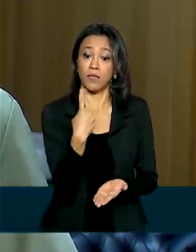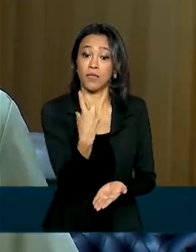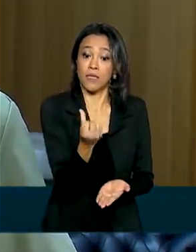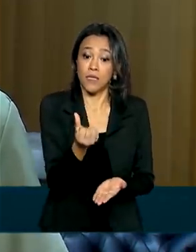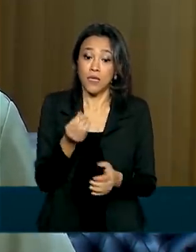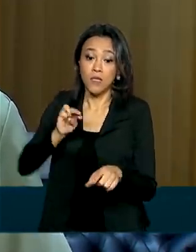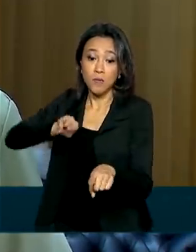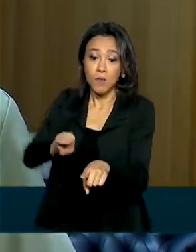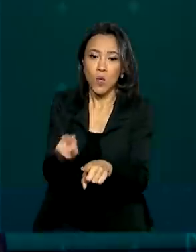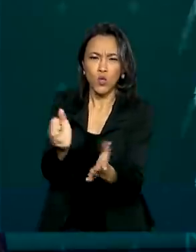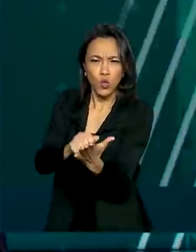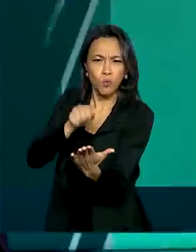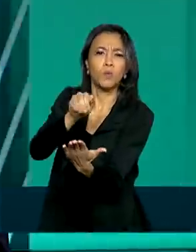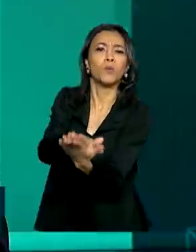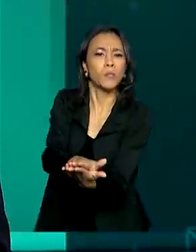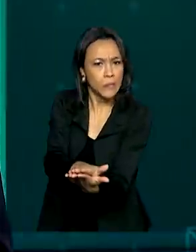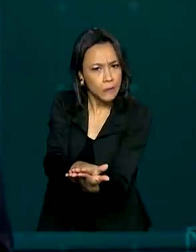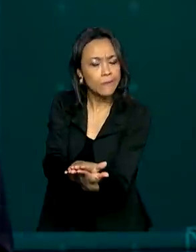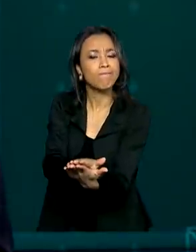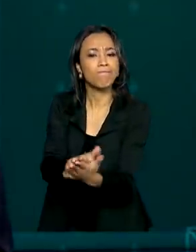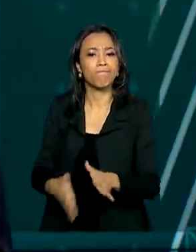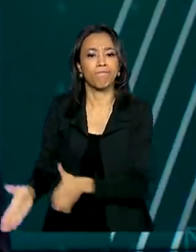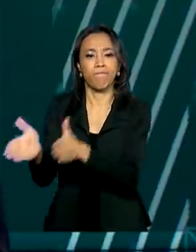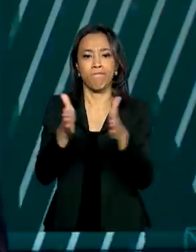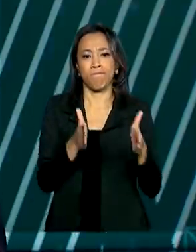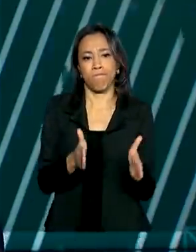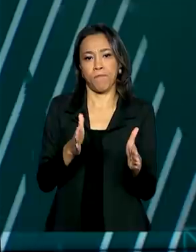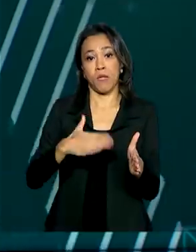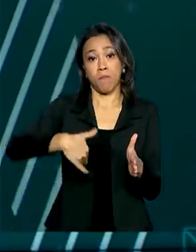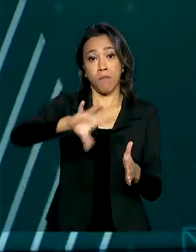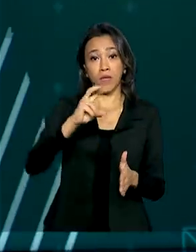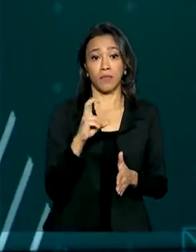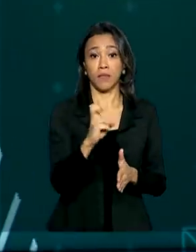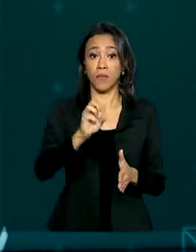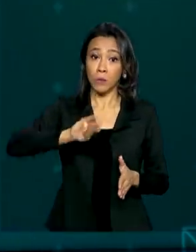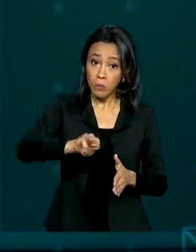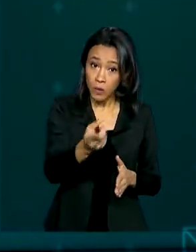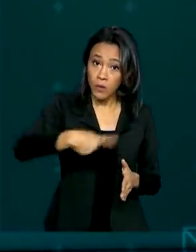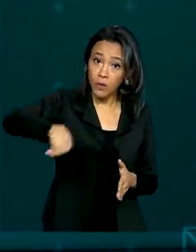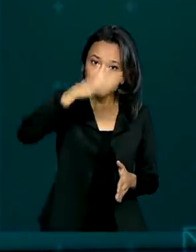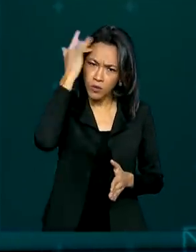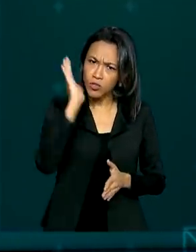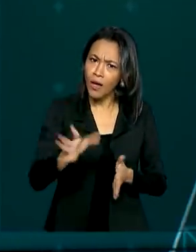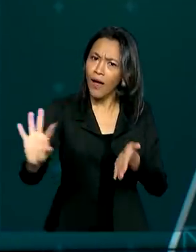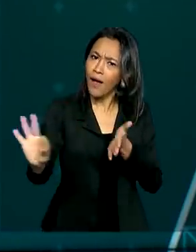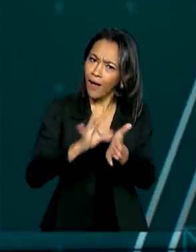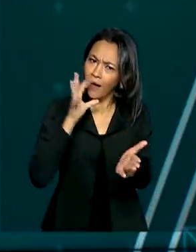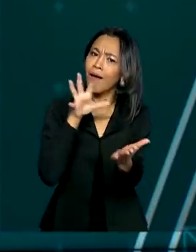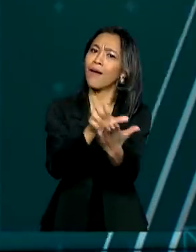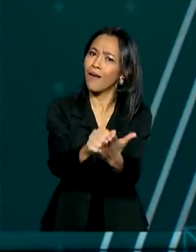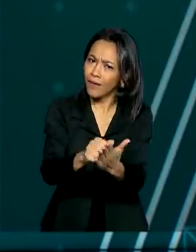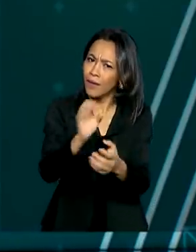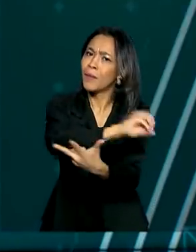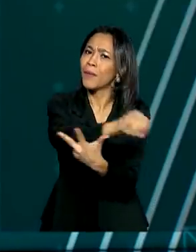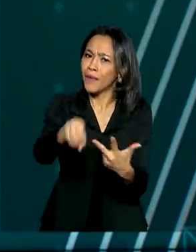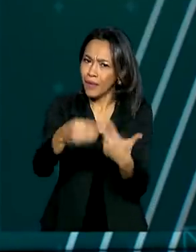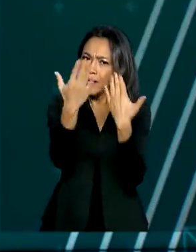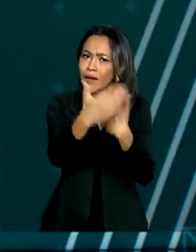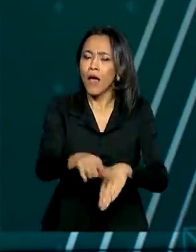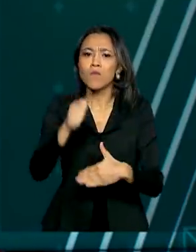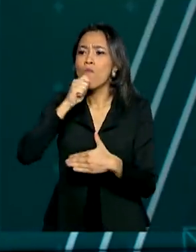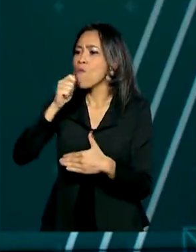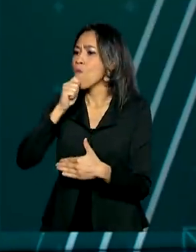milhões em termos de multas. Mais de 5 milhões de estudantes já se inscreveram para o Enem deste ano. As provas ainda não estão